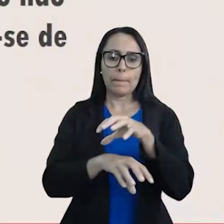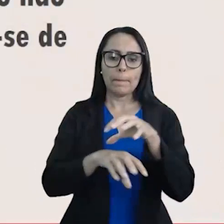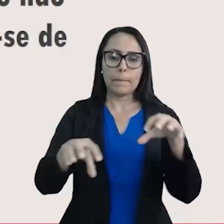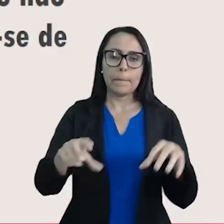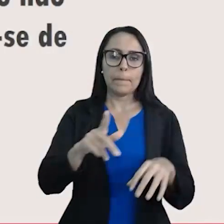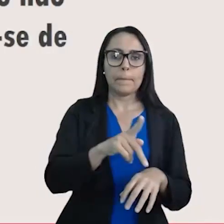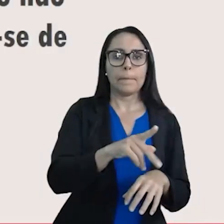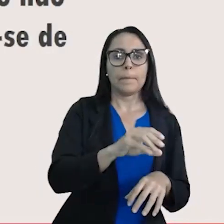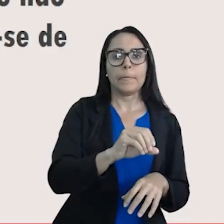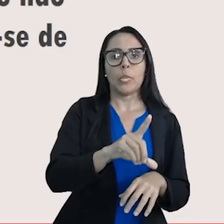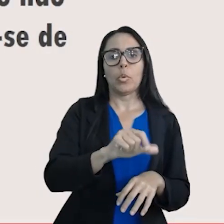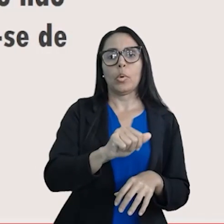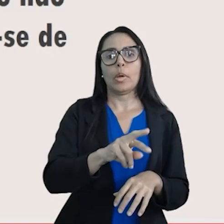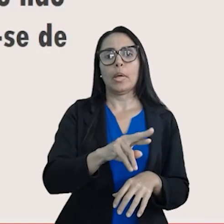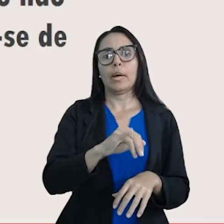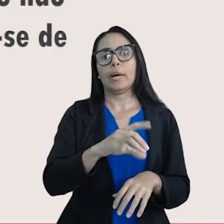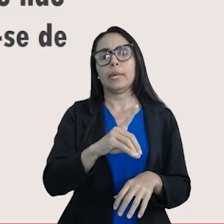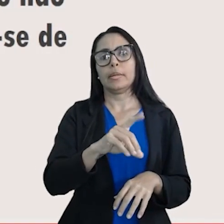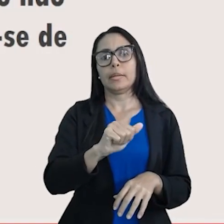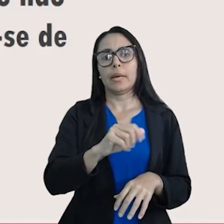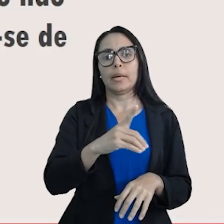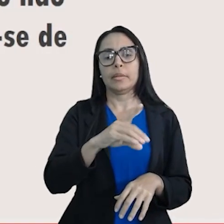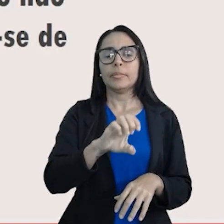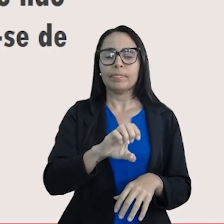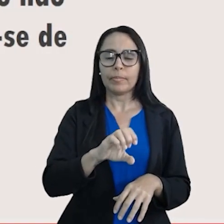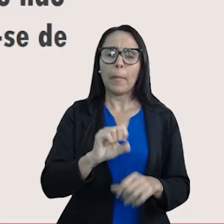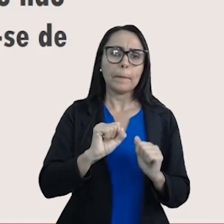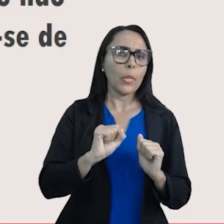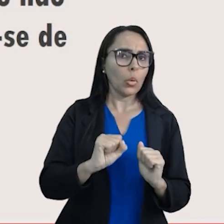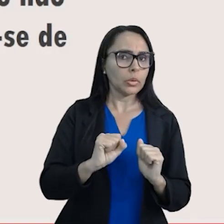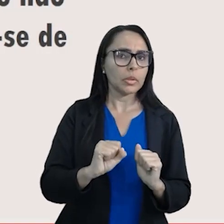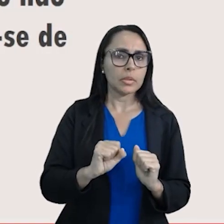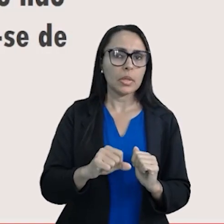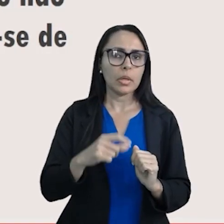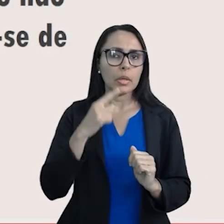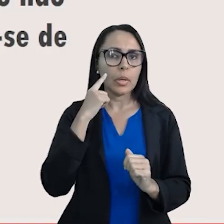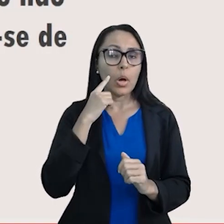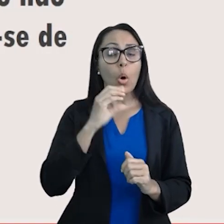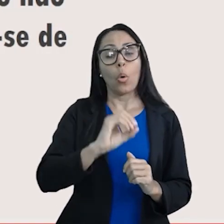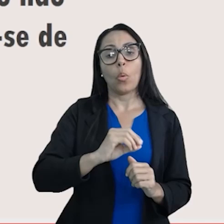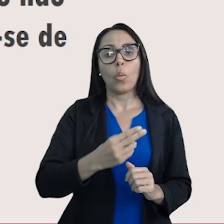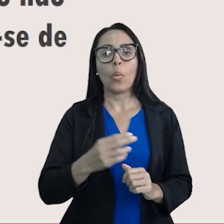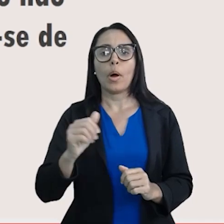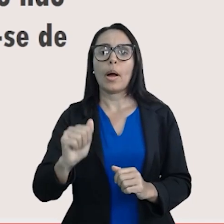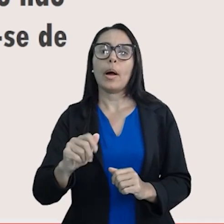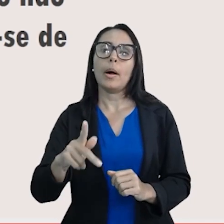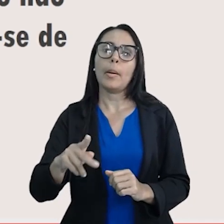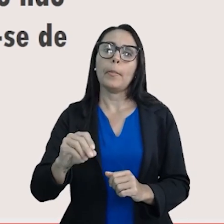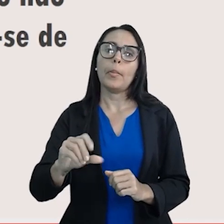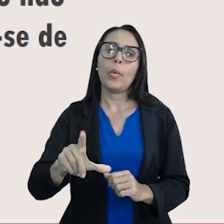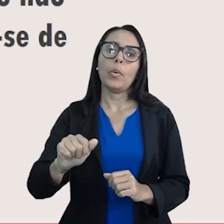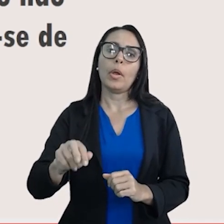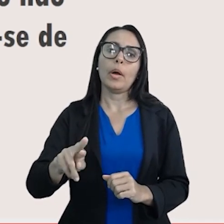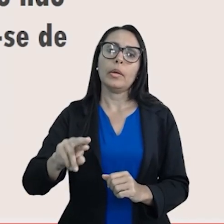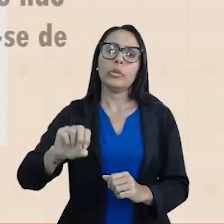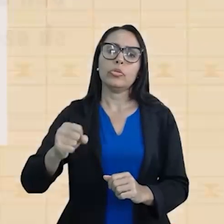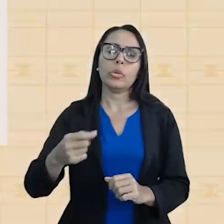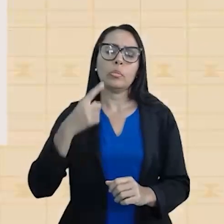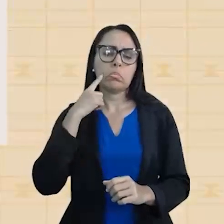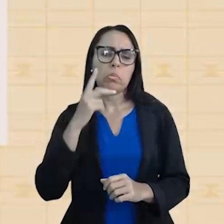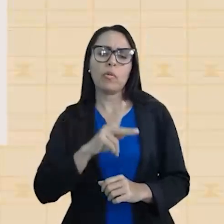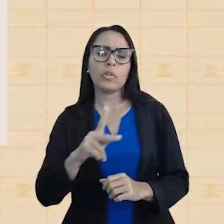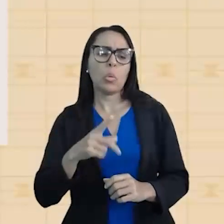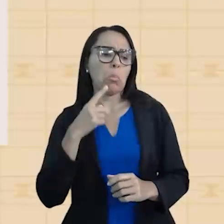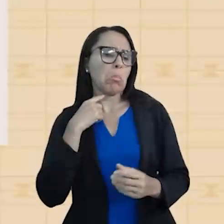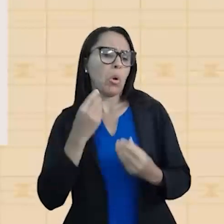Amigão, as moléculas podem ser polares ou apolares, tudo bem? Professor, mas como é que eu